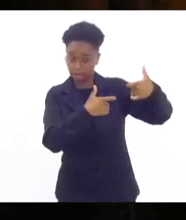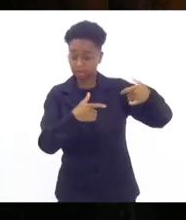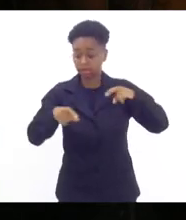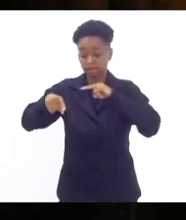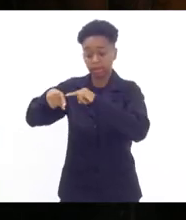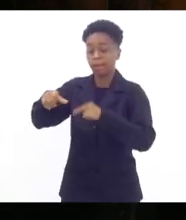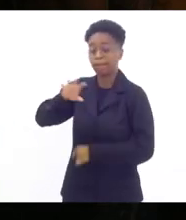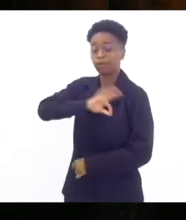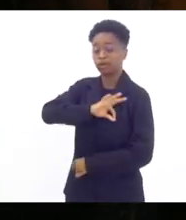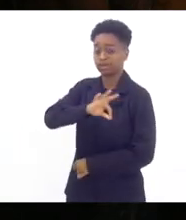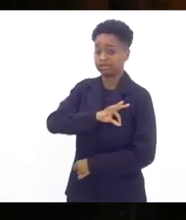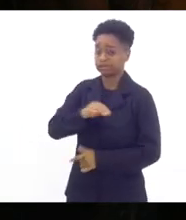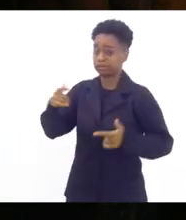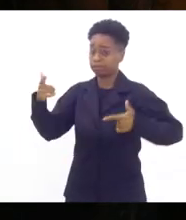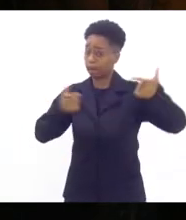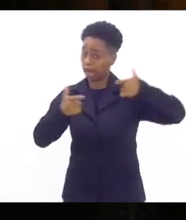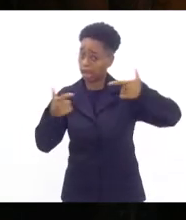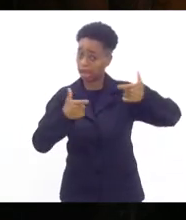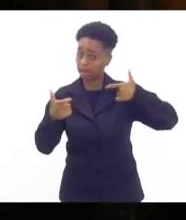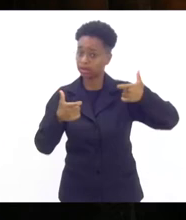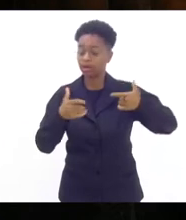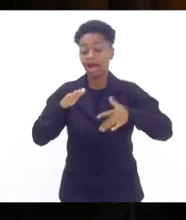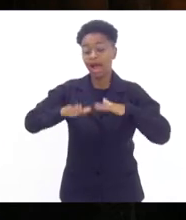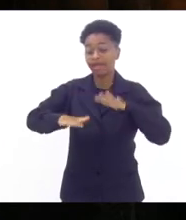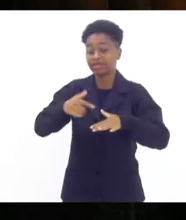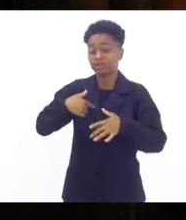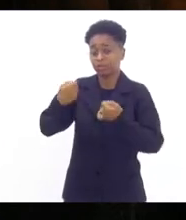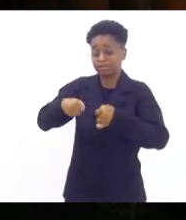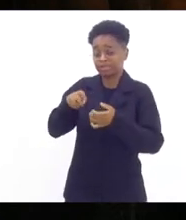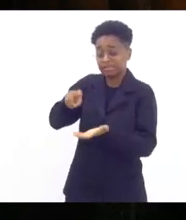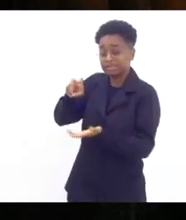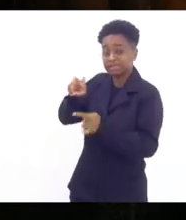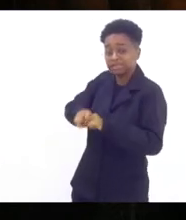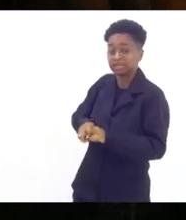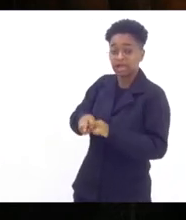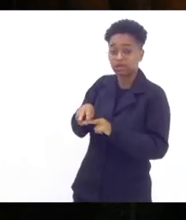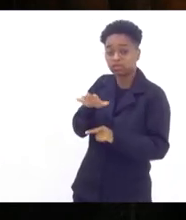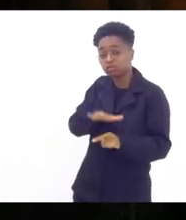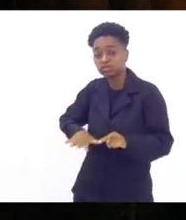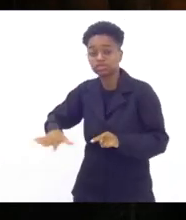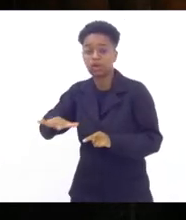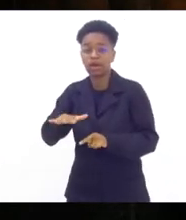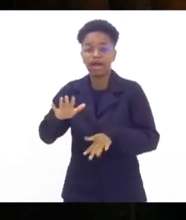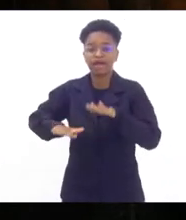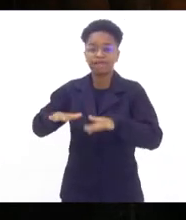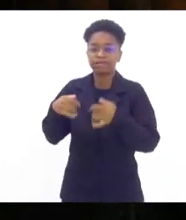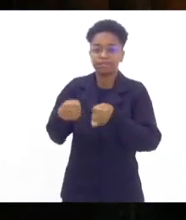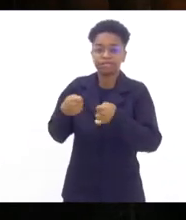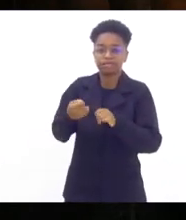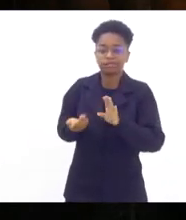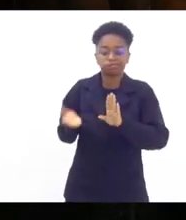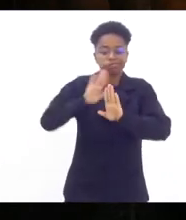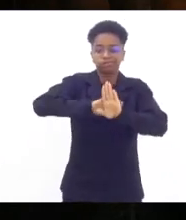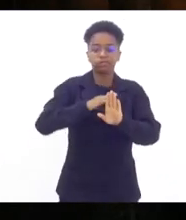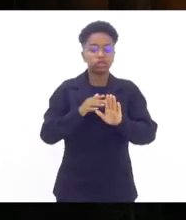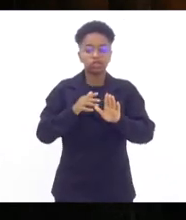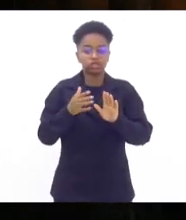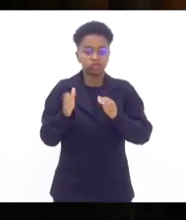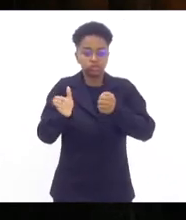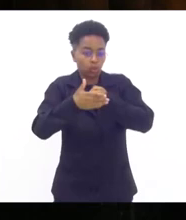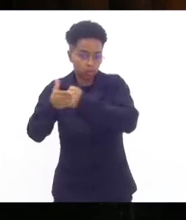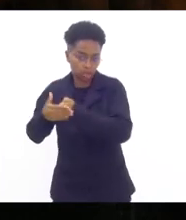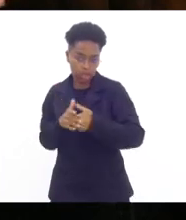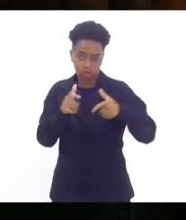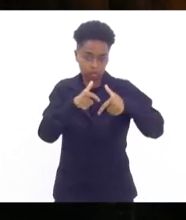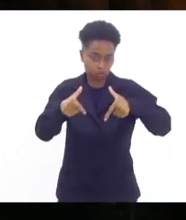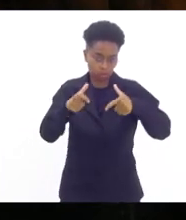polícia hora tinha que sentar no chão hora entrar atrás de uma cortina tirantada